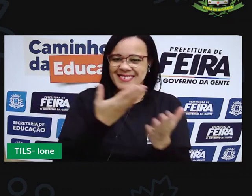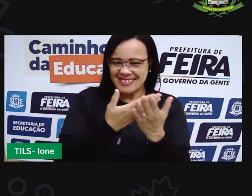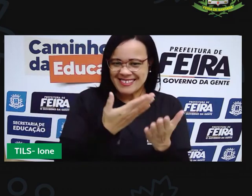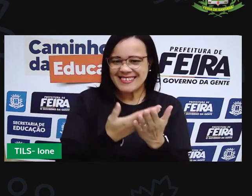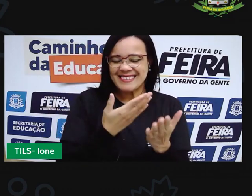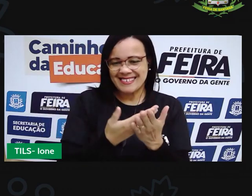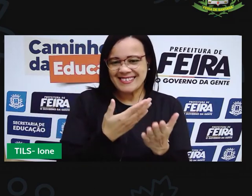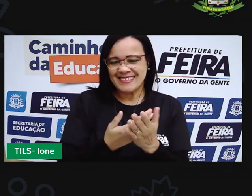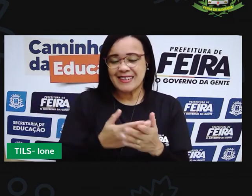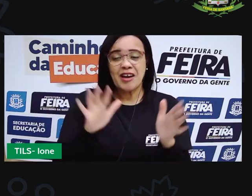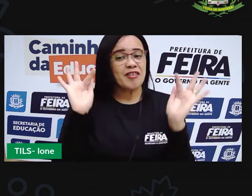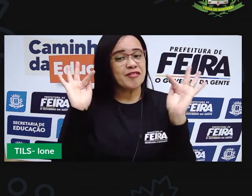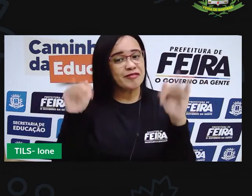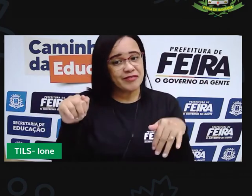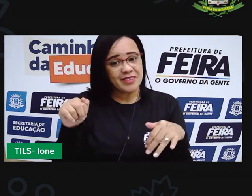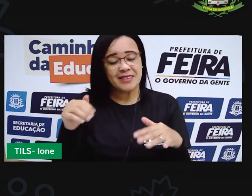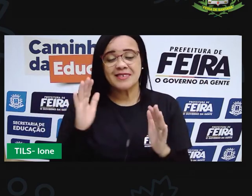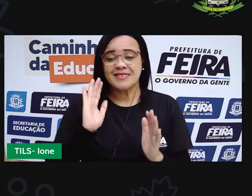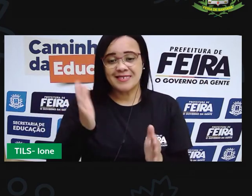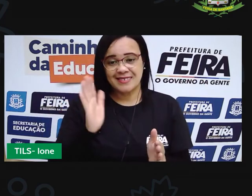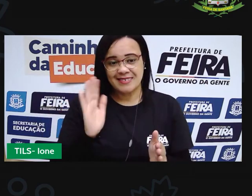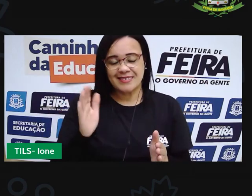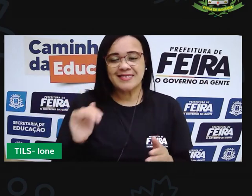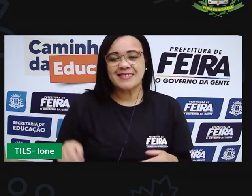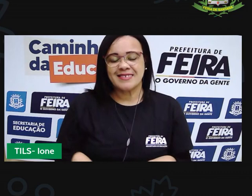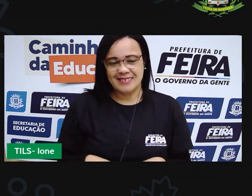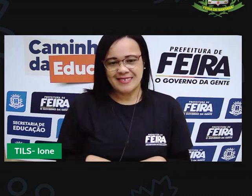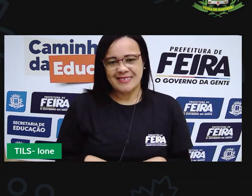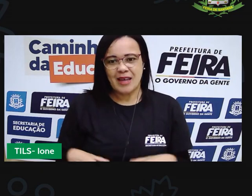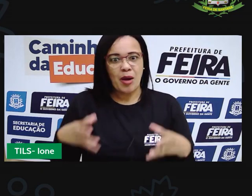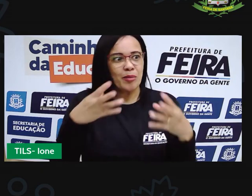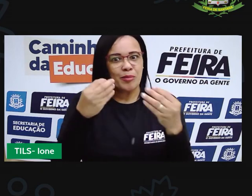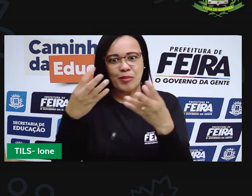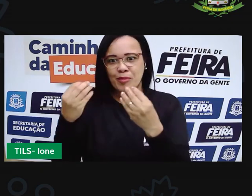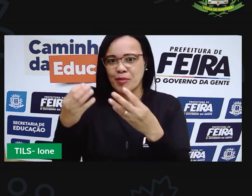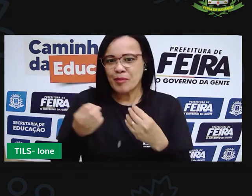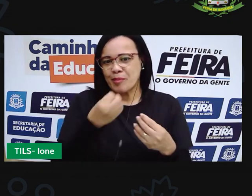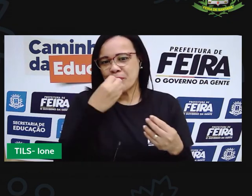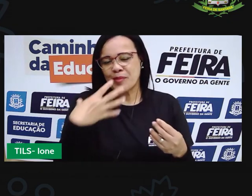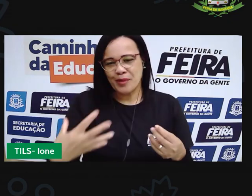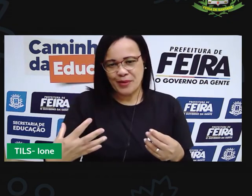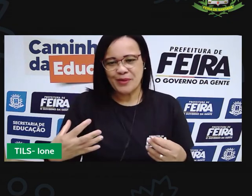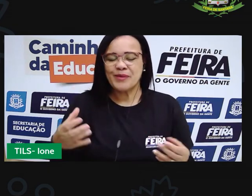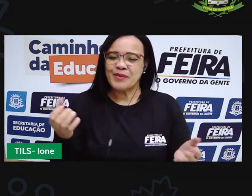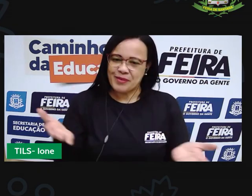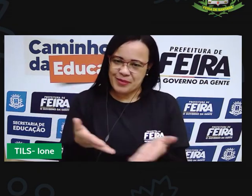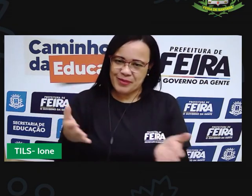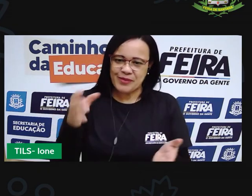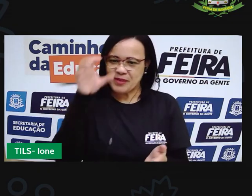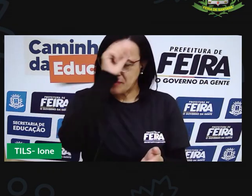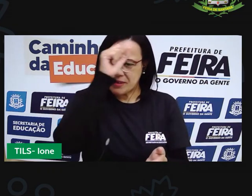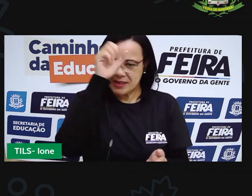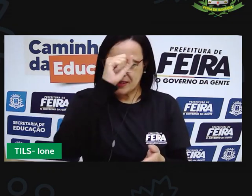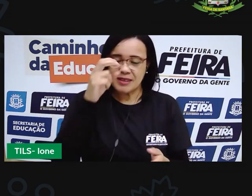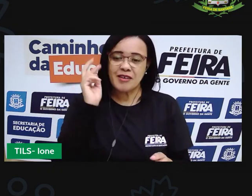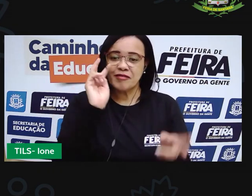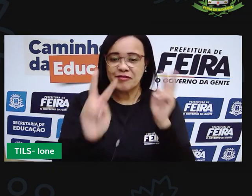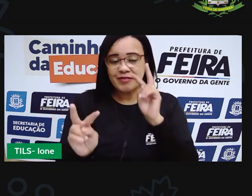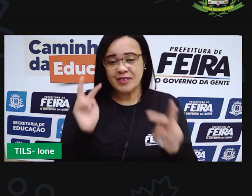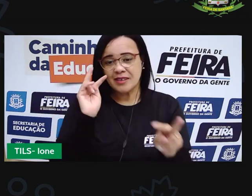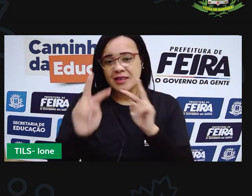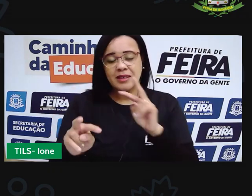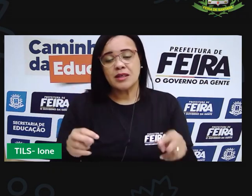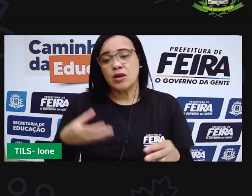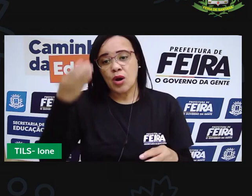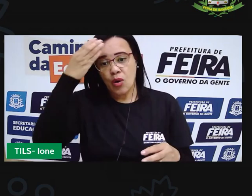ao final desse momento rico de aprendizagem, onde a gente viu um pouco mais sobre a nossa